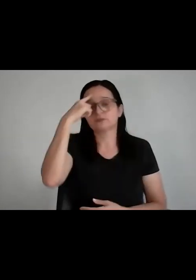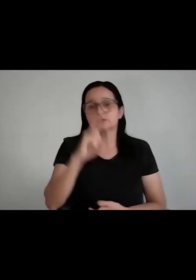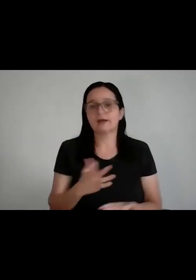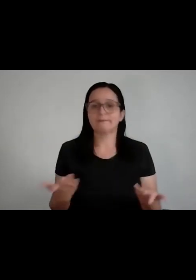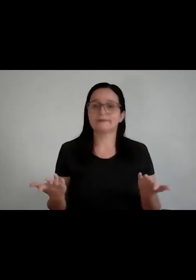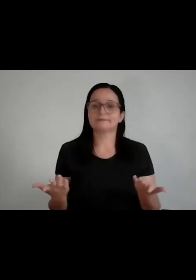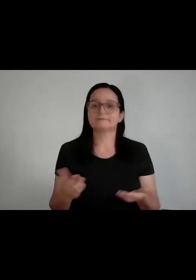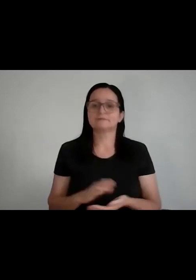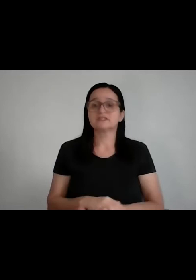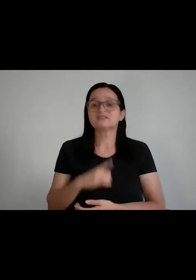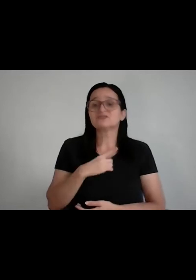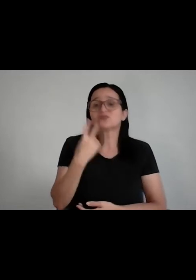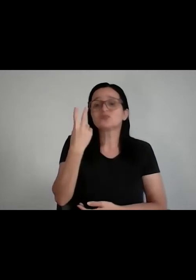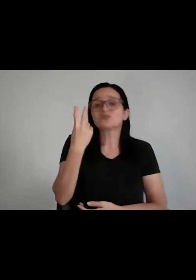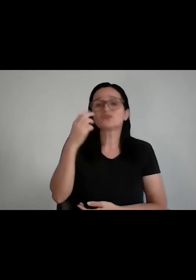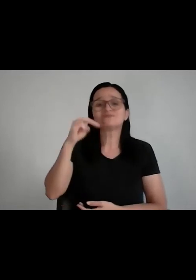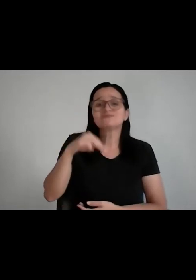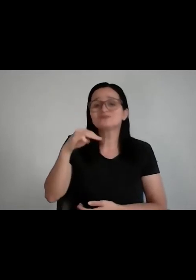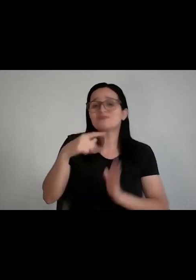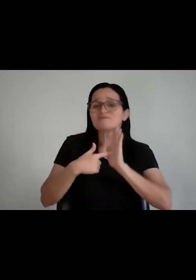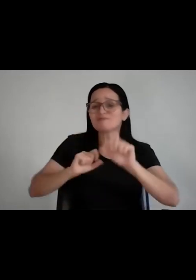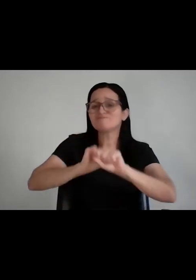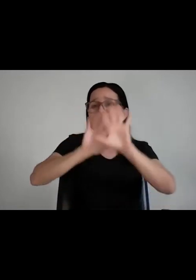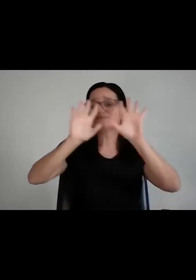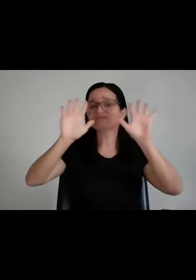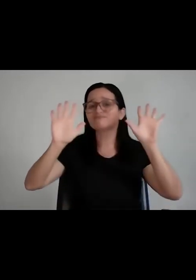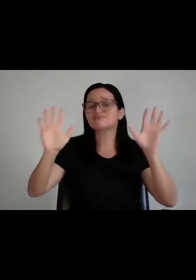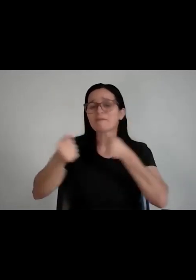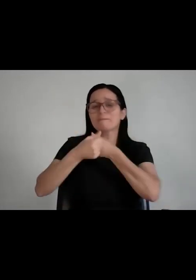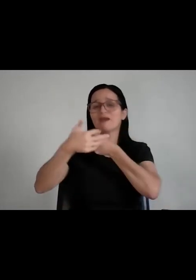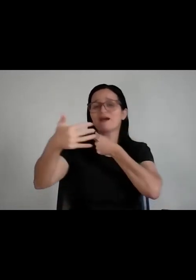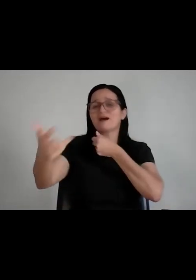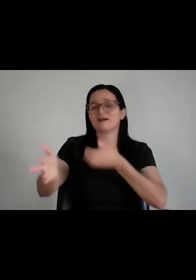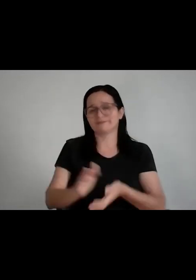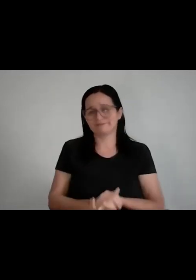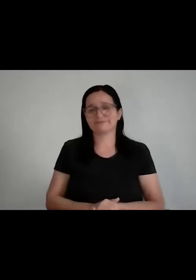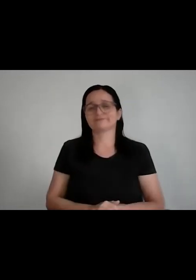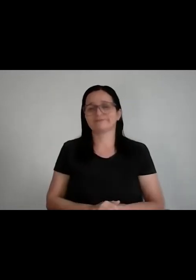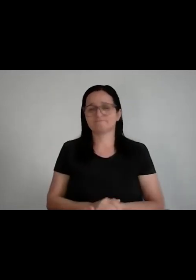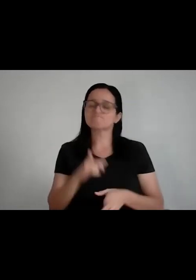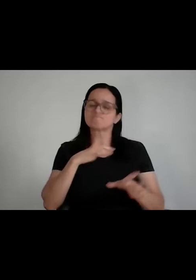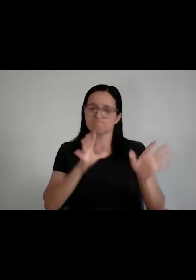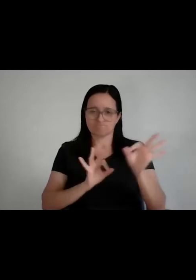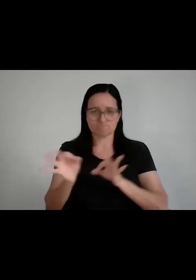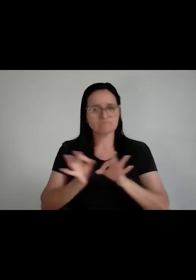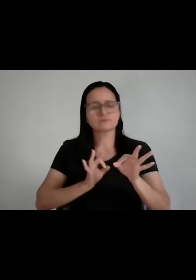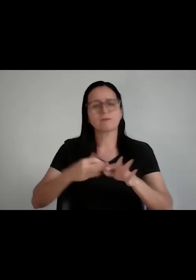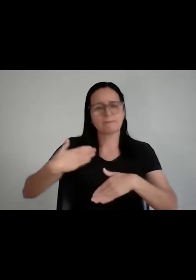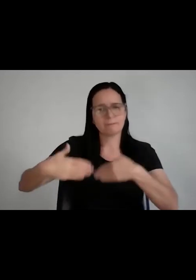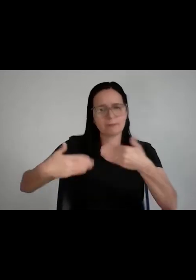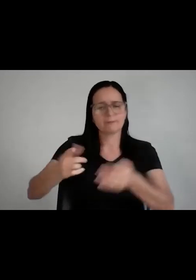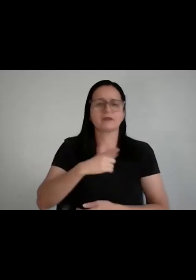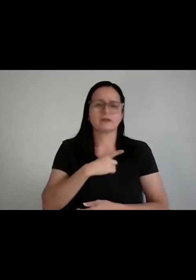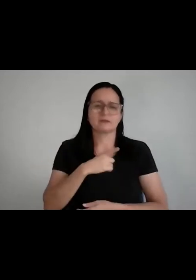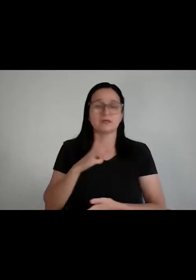só para você brilhar. Então, tem que se preparar mais. E, por último, a recomendação, cara, não tem